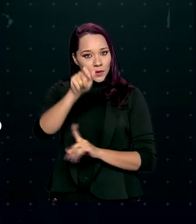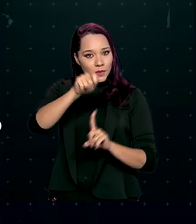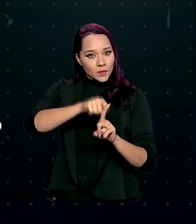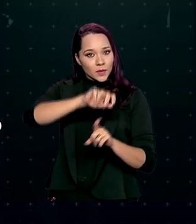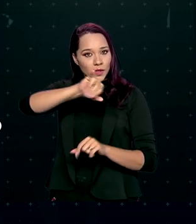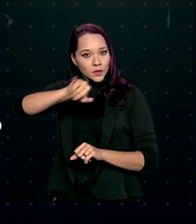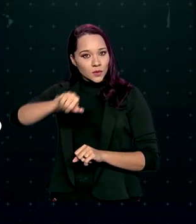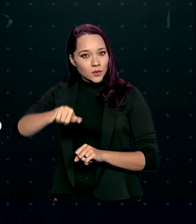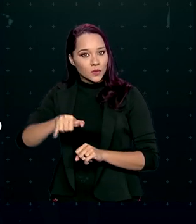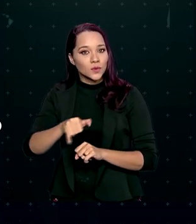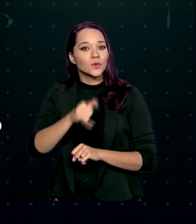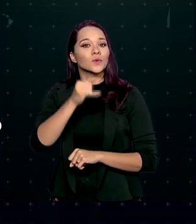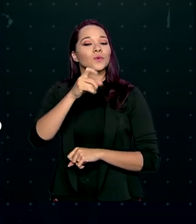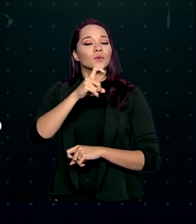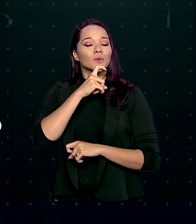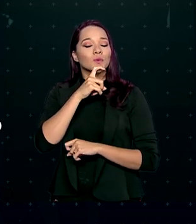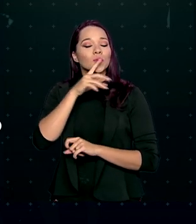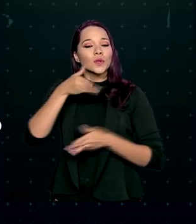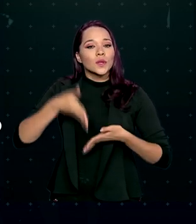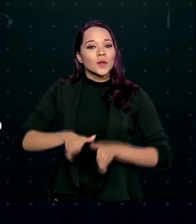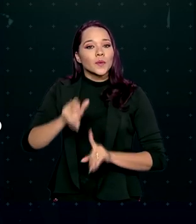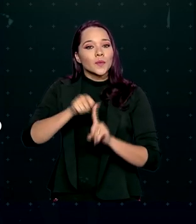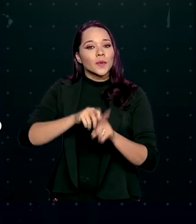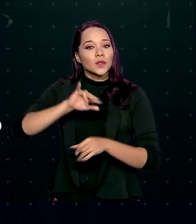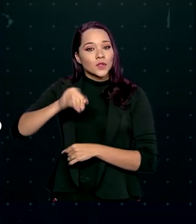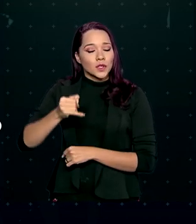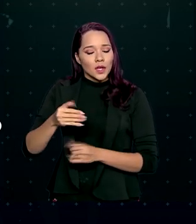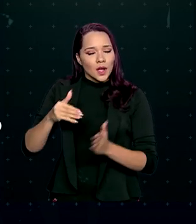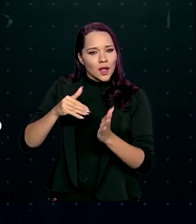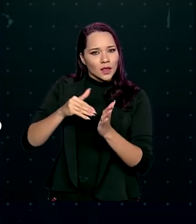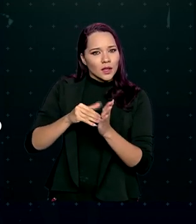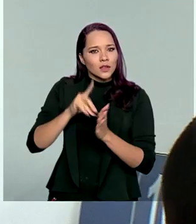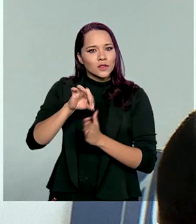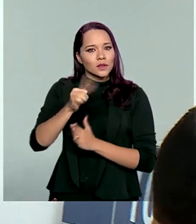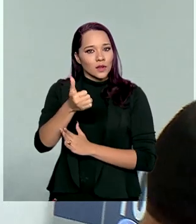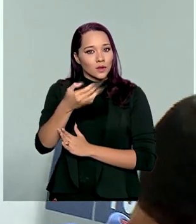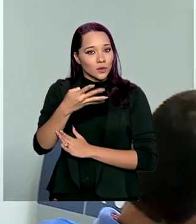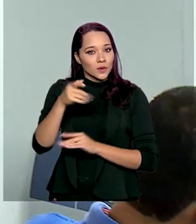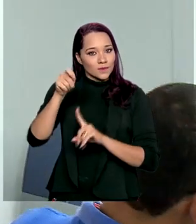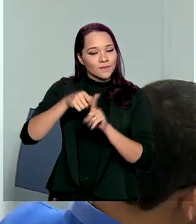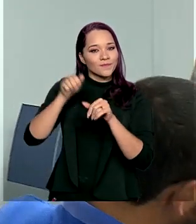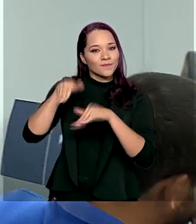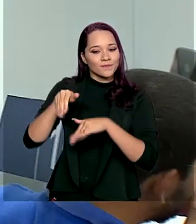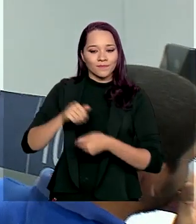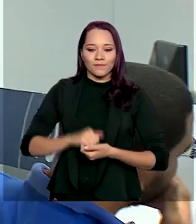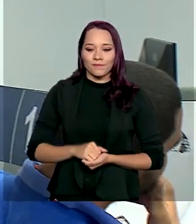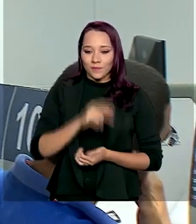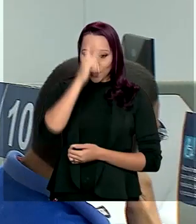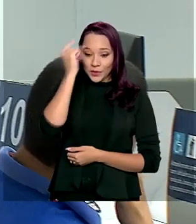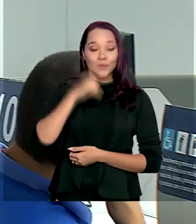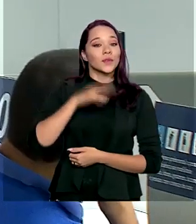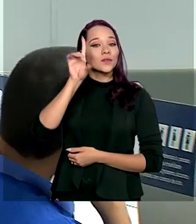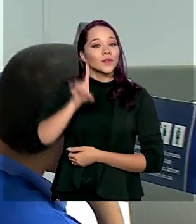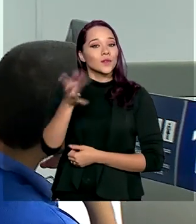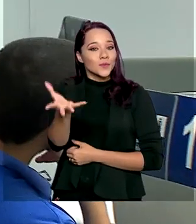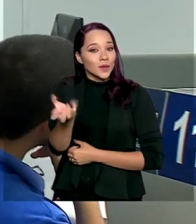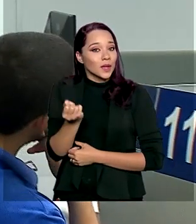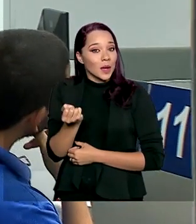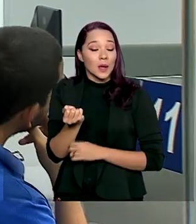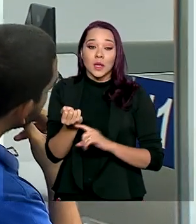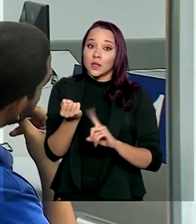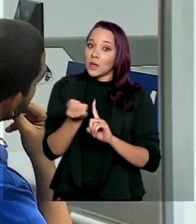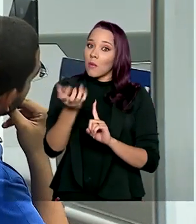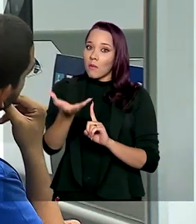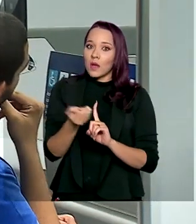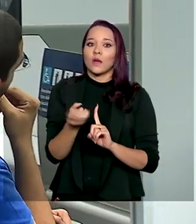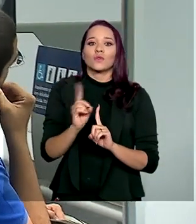para os nascidos em janeiro e vai até 14 de novembro. O beneficiário vai poder optar por não receber